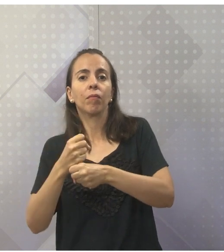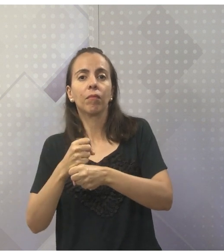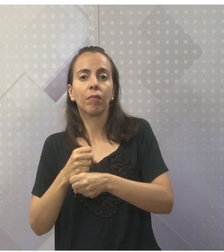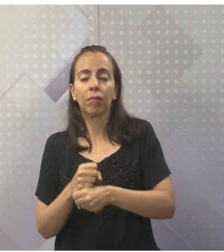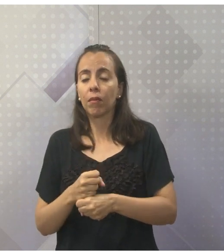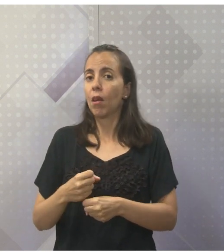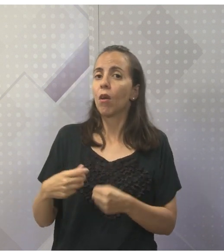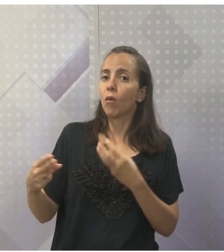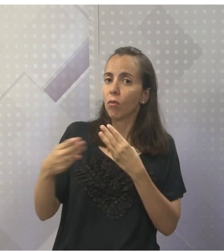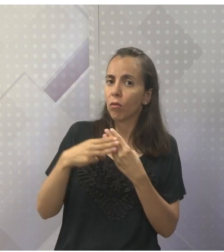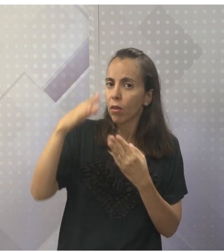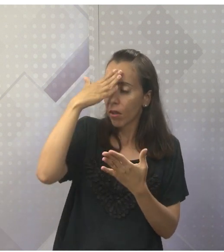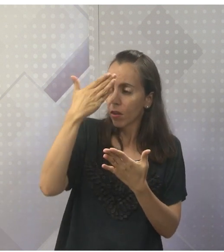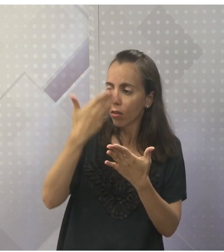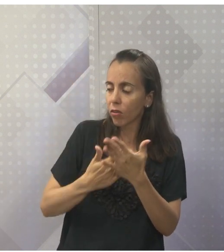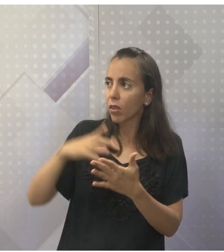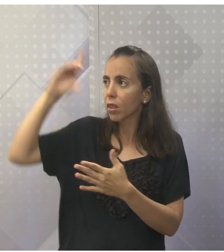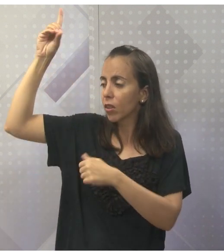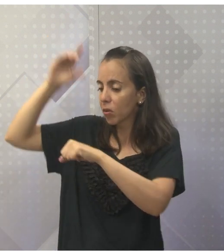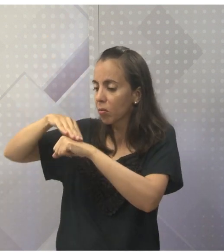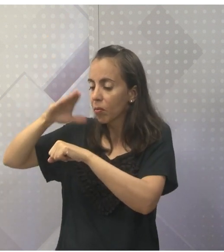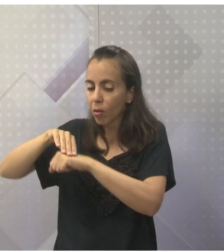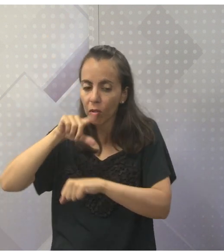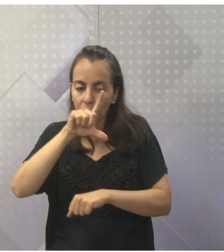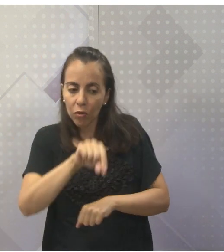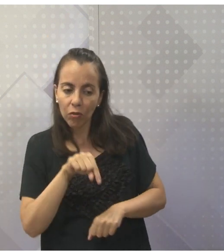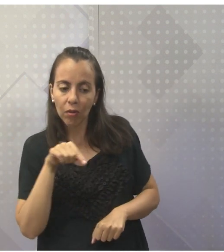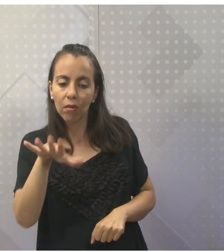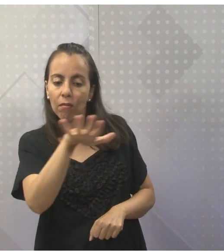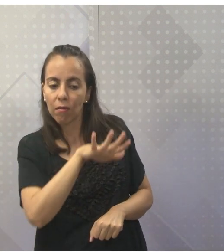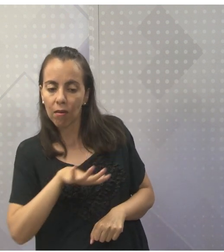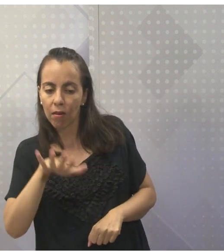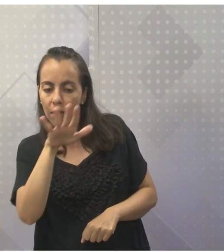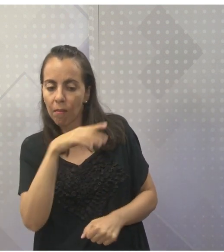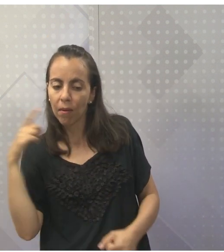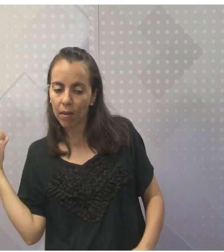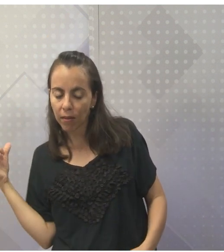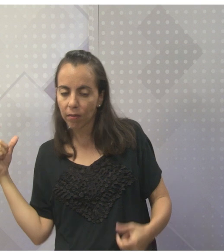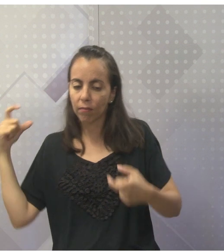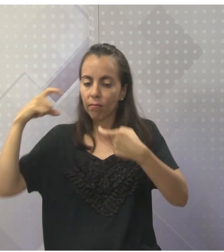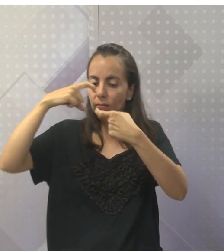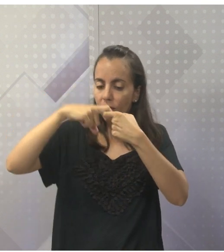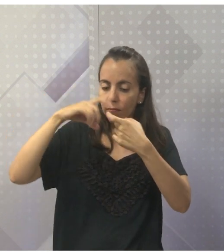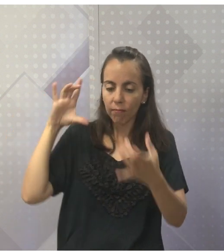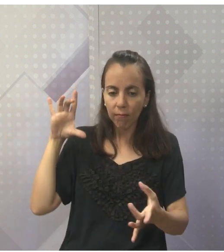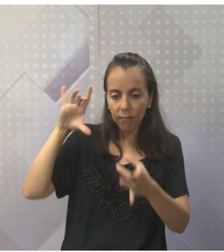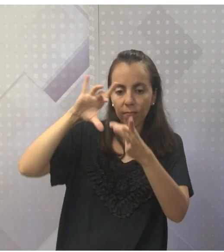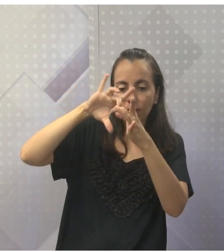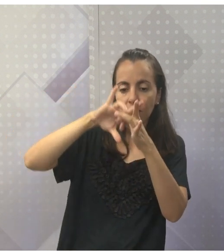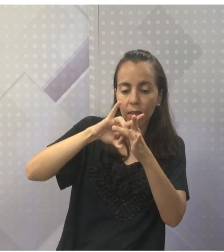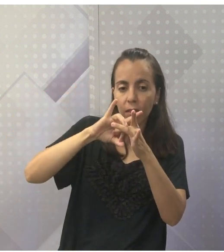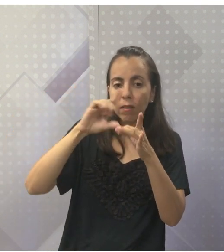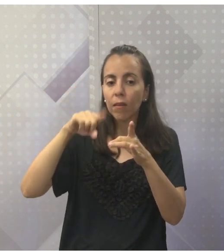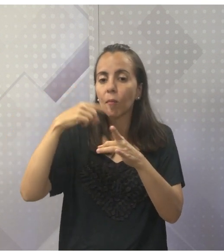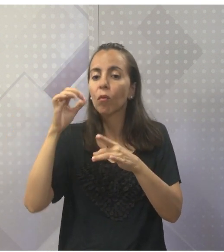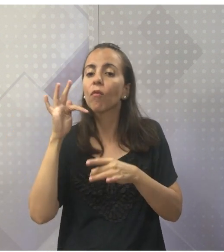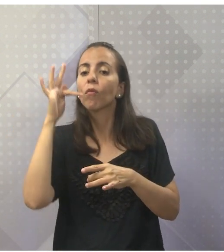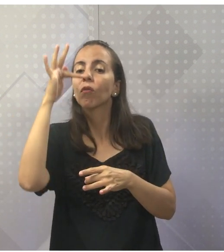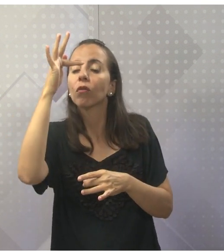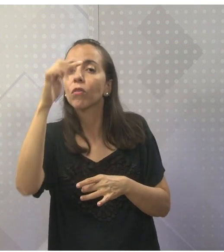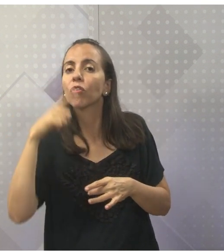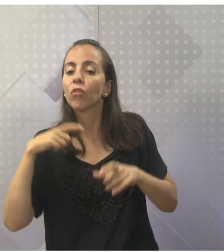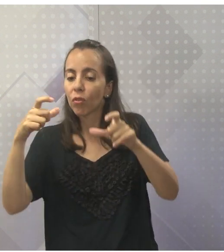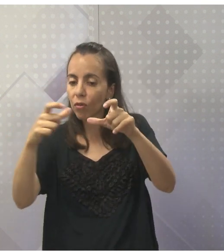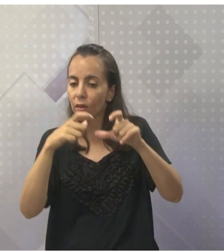foram escolhidos por Deus para selar uma aliança e receber em troca a terra prometida, certo?